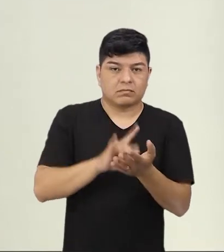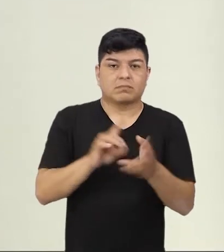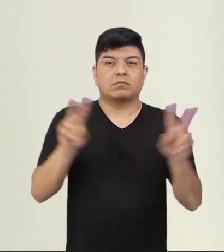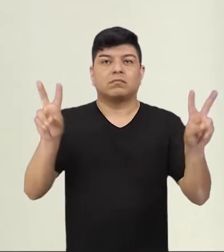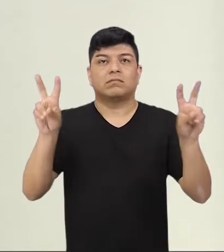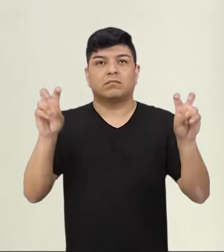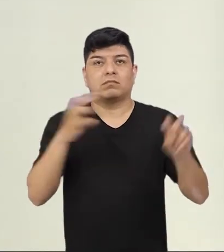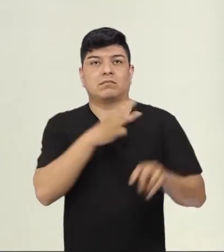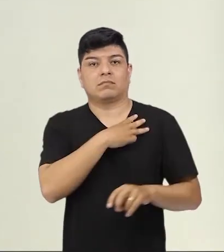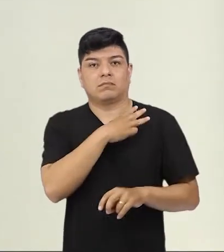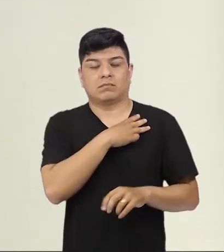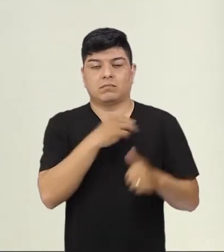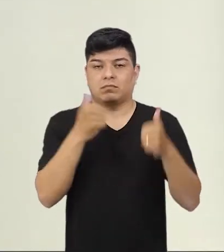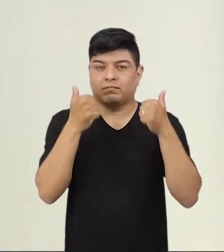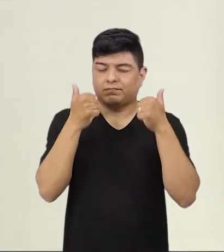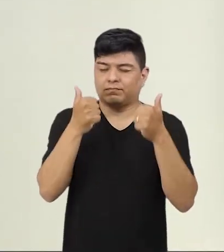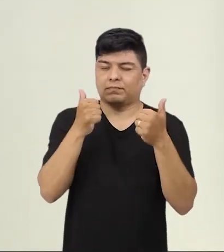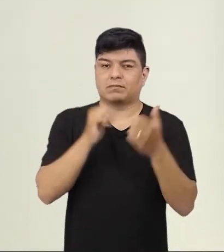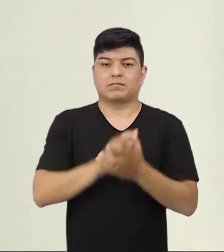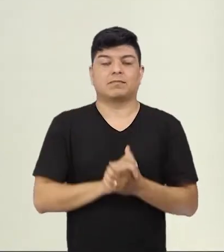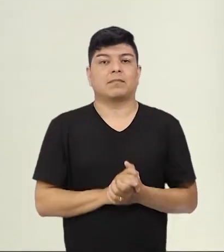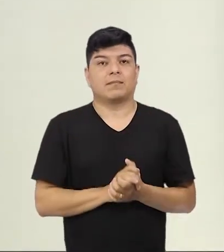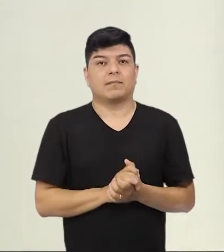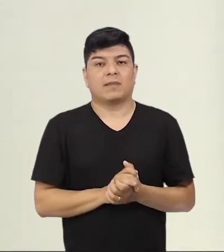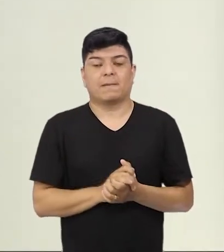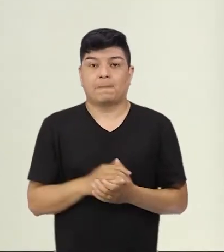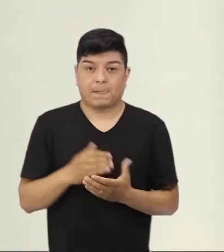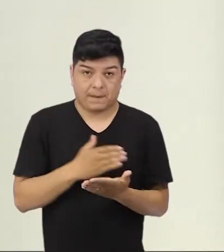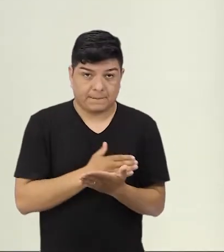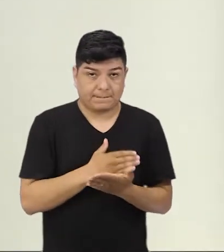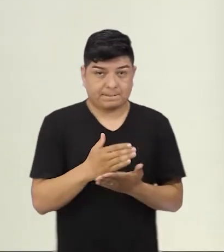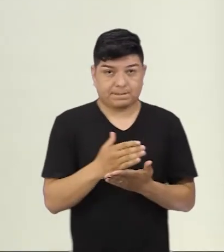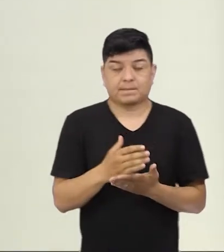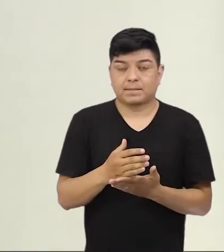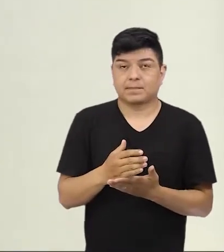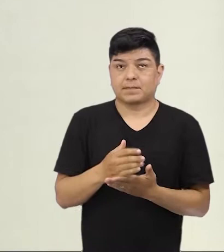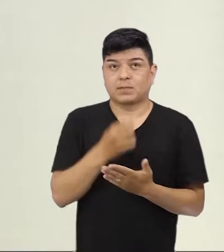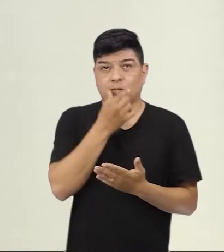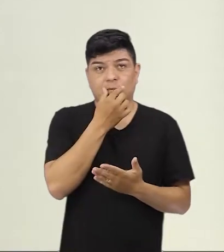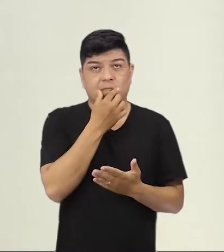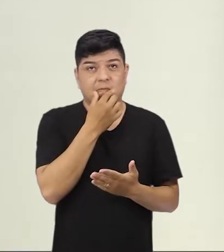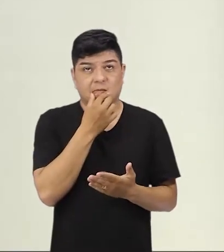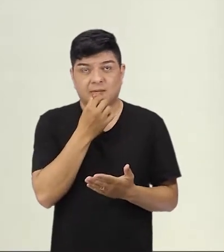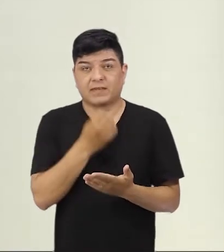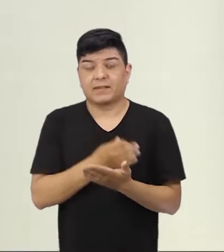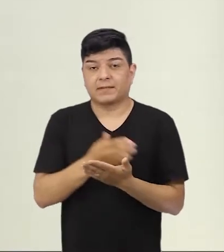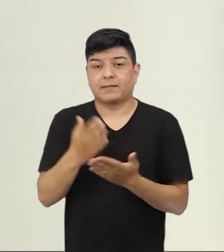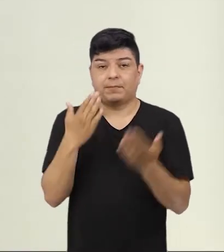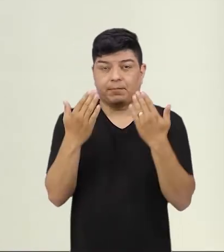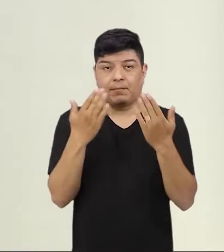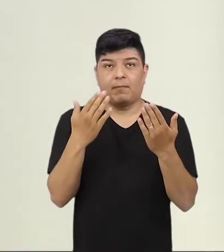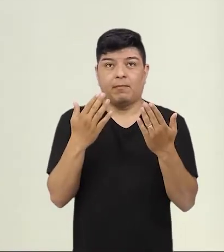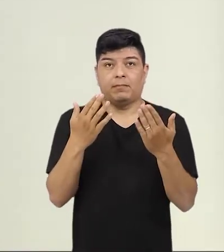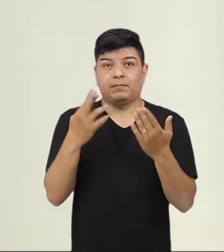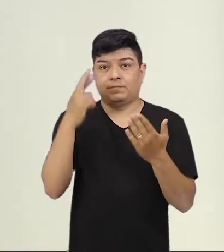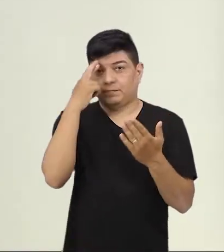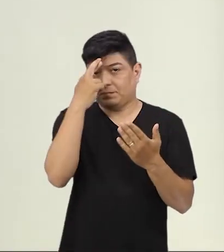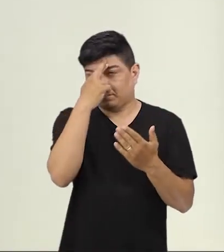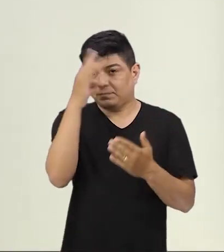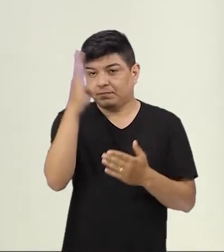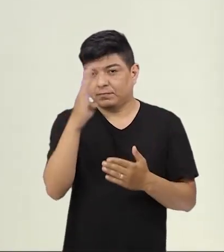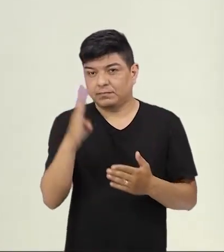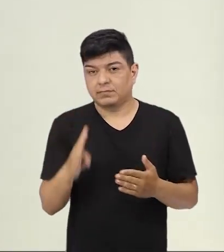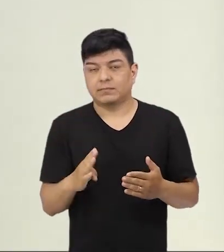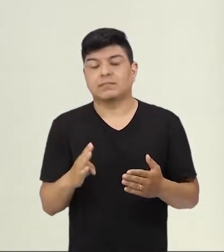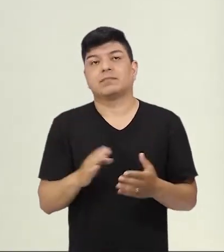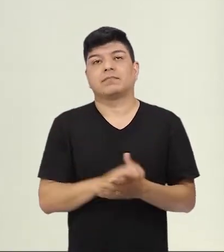assuntos da série de vocês, tá bom? Para nós começarmos a nossa discussão, a gente vai começar discutindo a história do Brasil, a